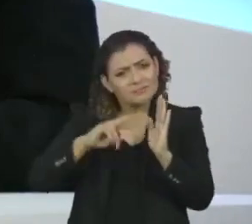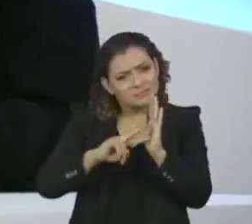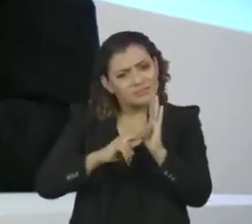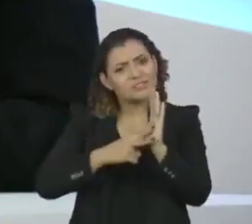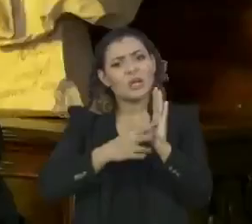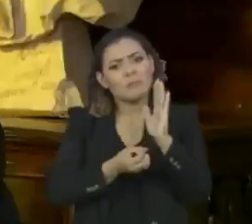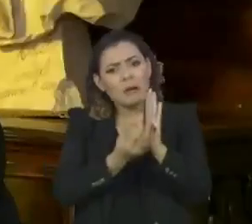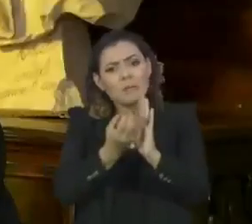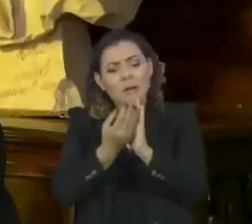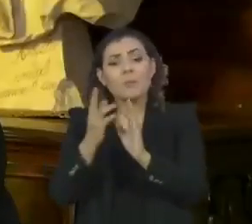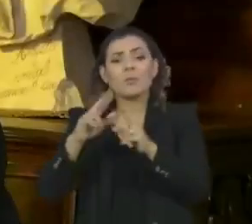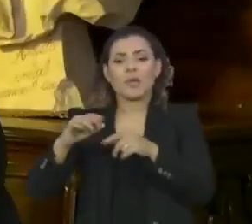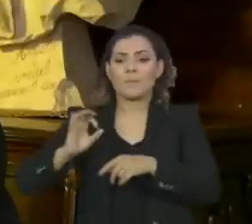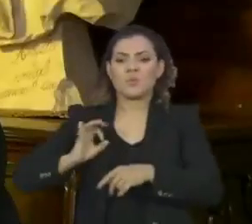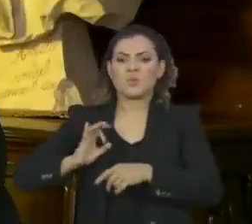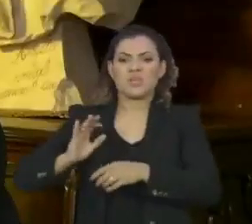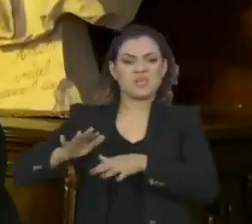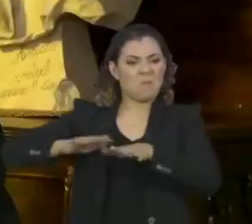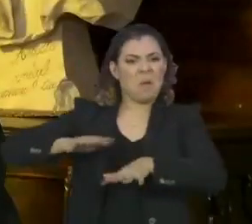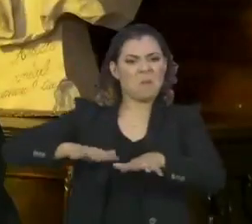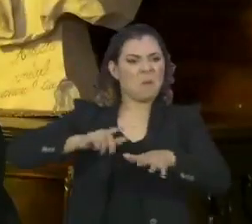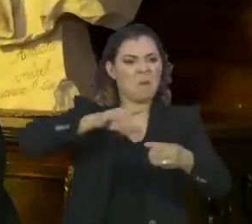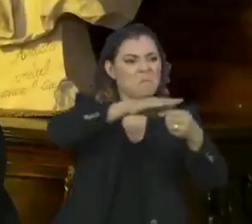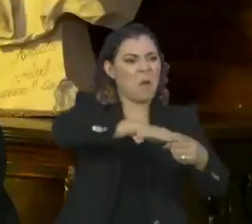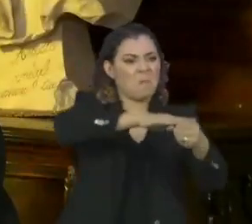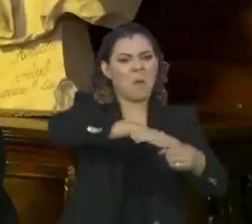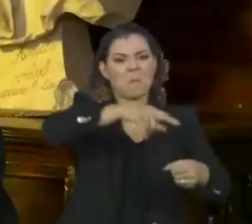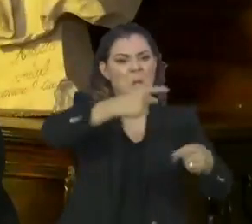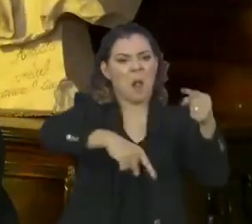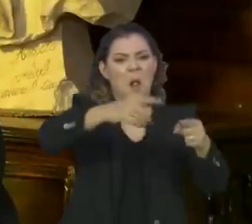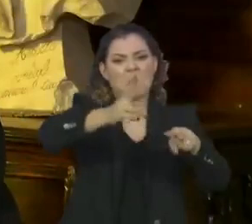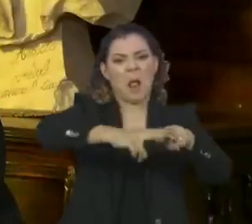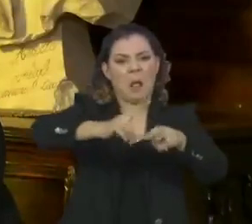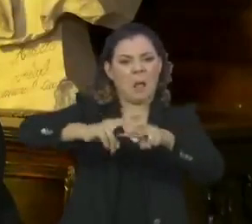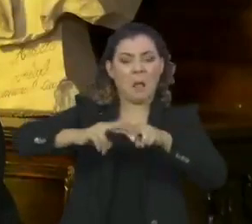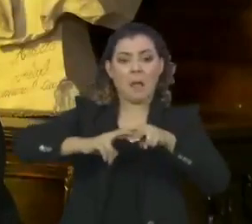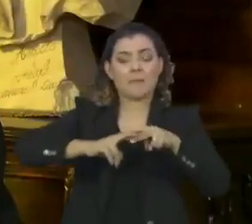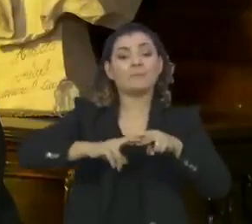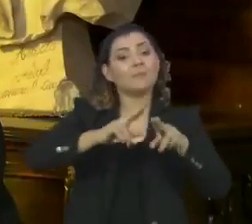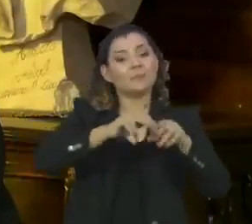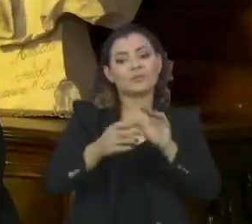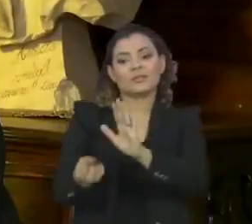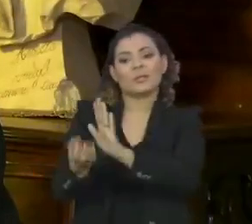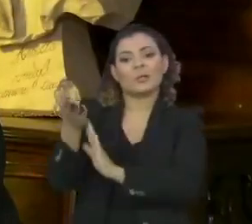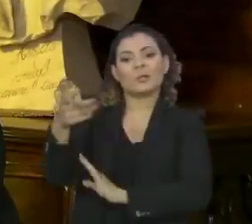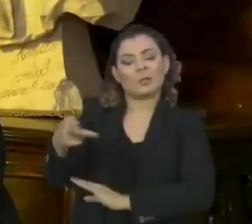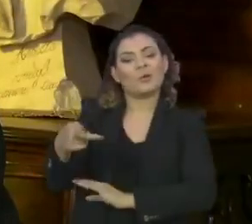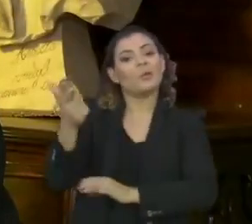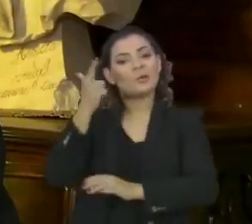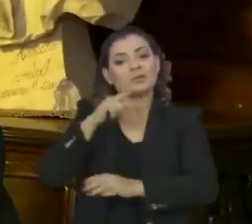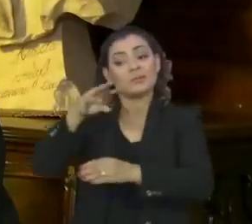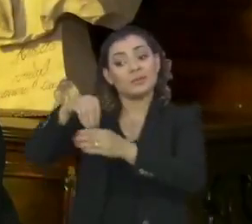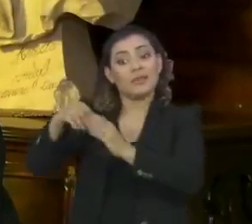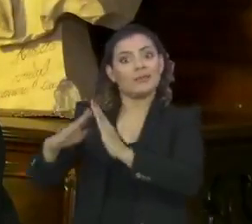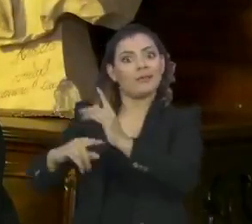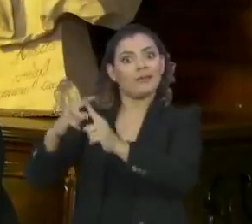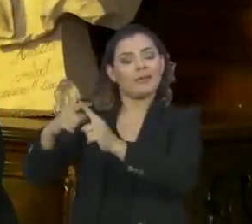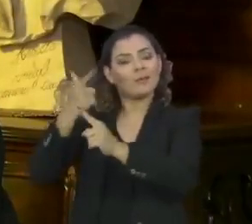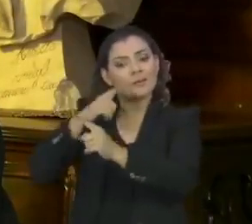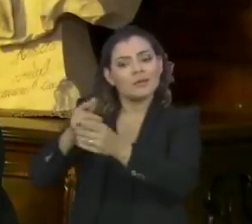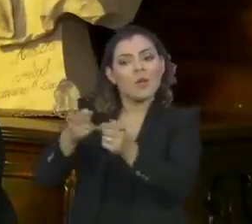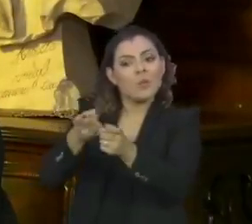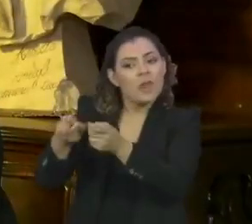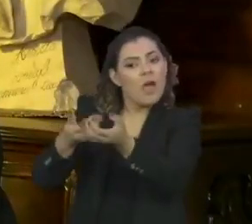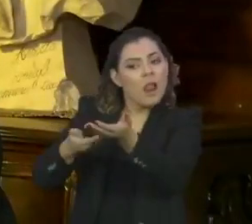reprimidos pela polícia nas ruas e nas praças, acabavam achando guarida nos espaços da Igreja para as suas